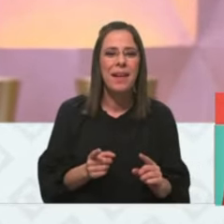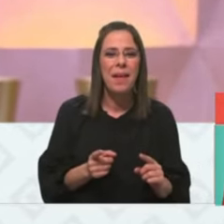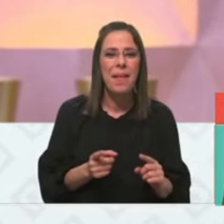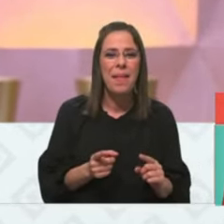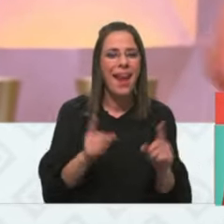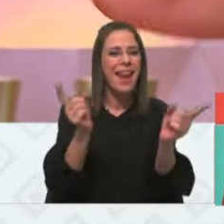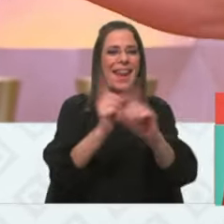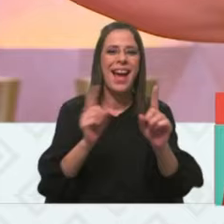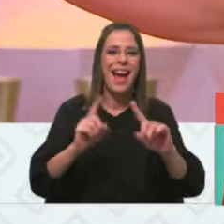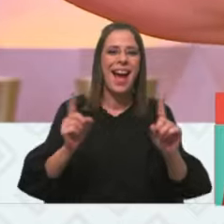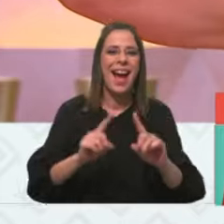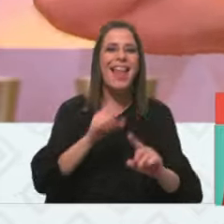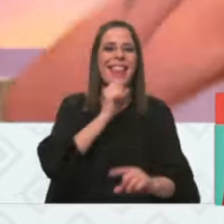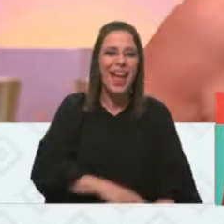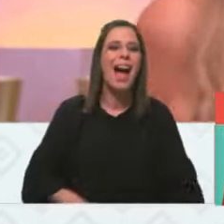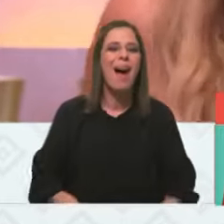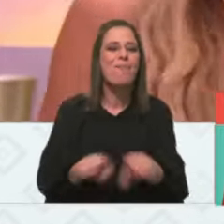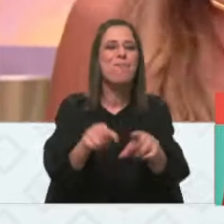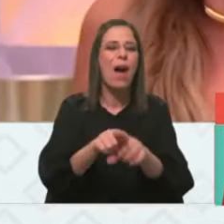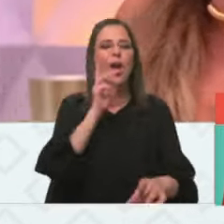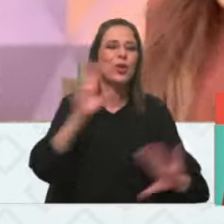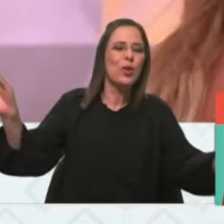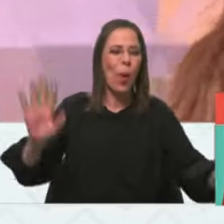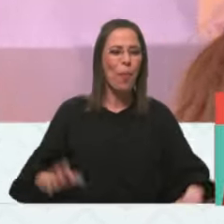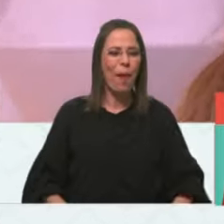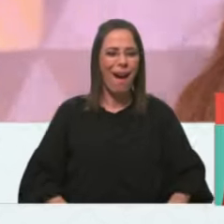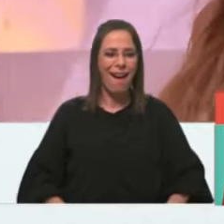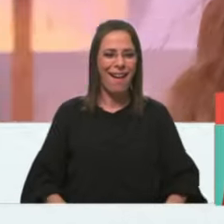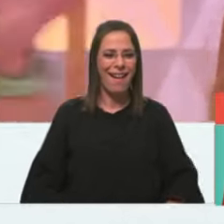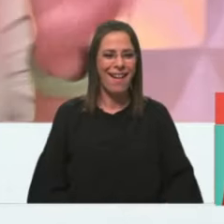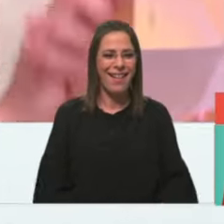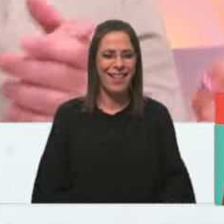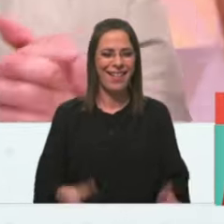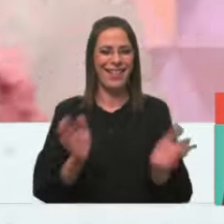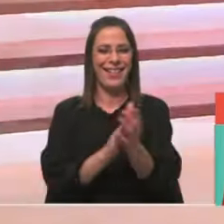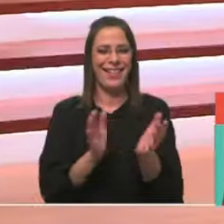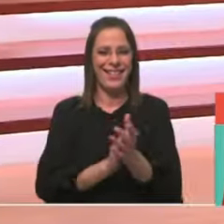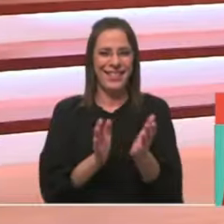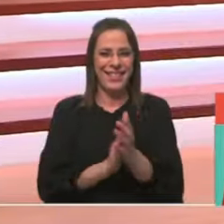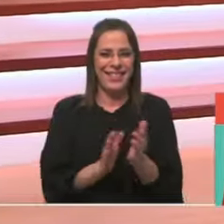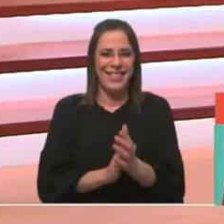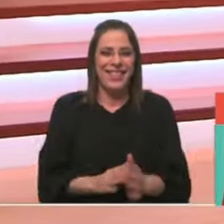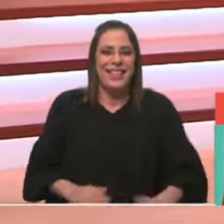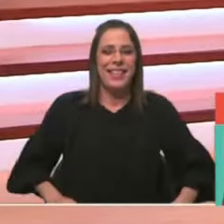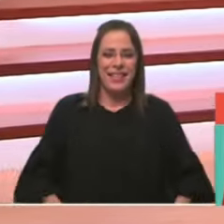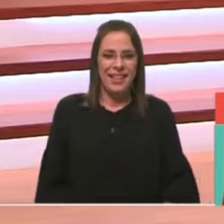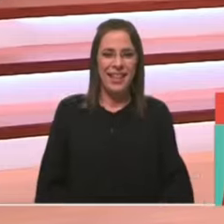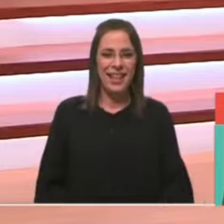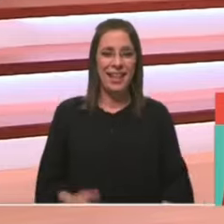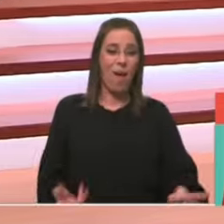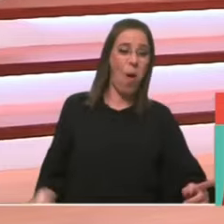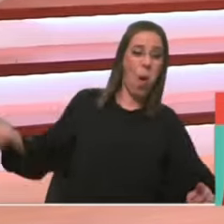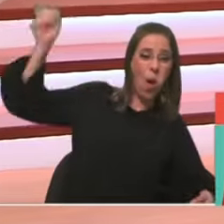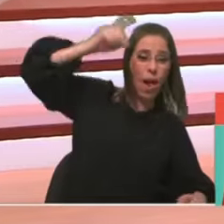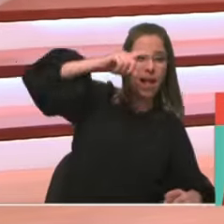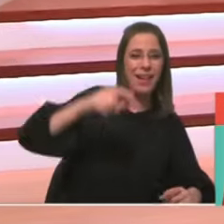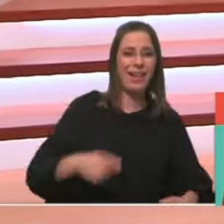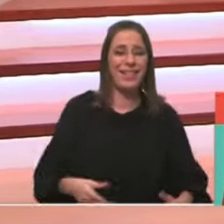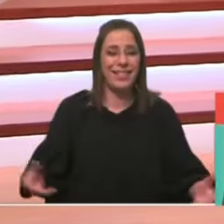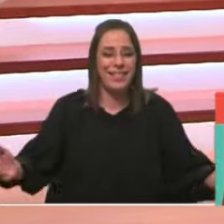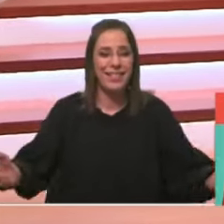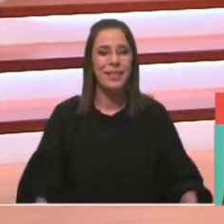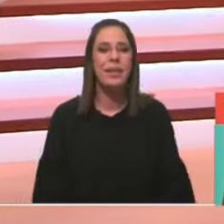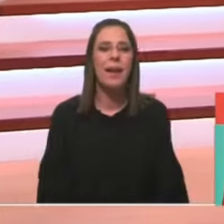Não. Também vale. Desculpa lá. Bravo! Quase punha uma perna atrás do pescoço.